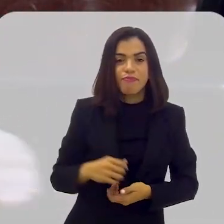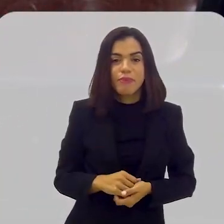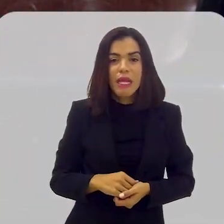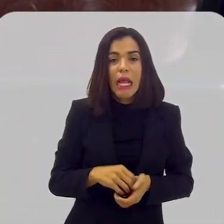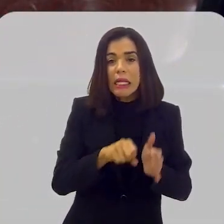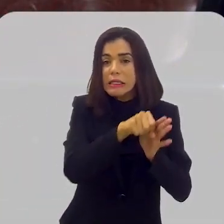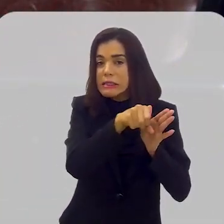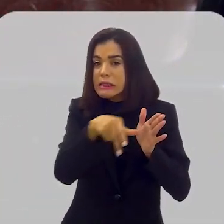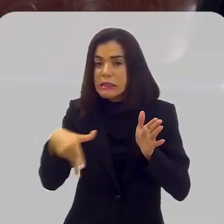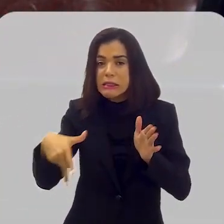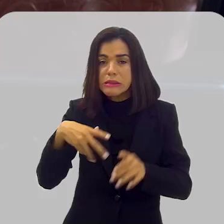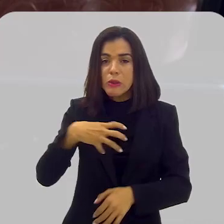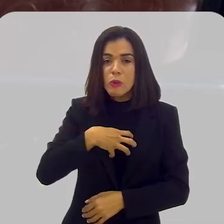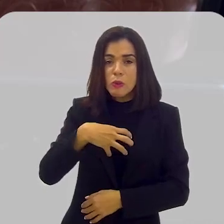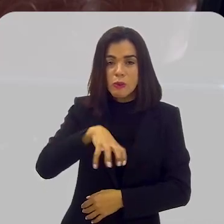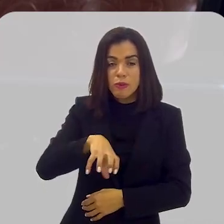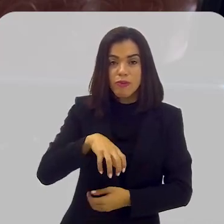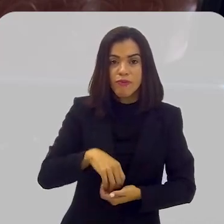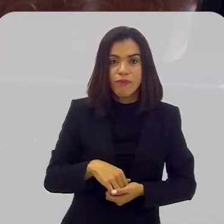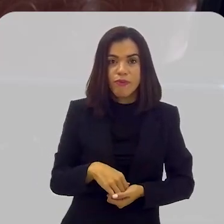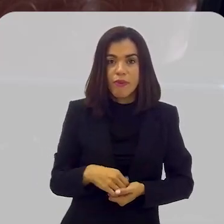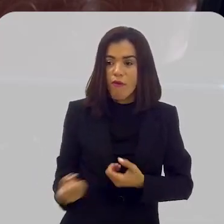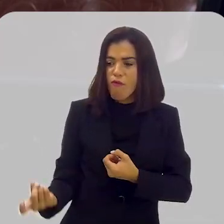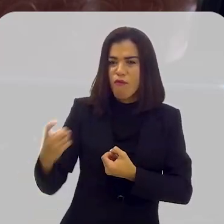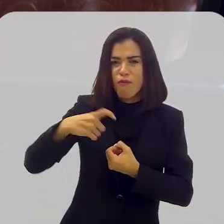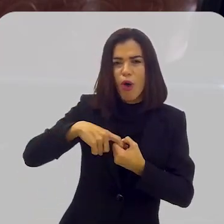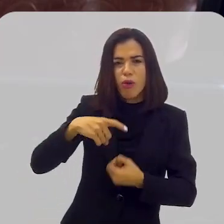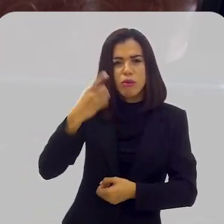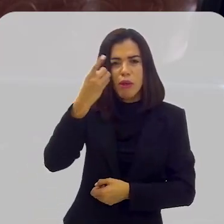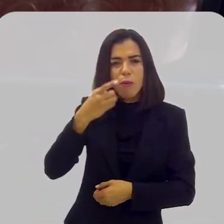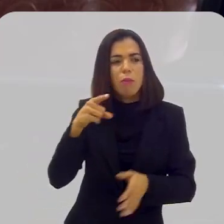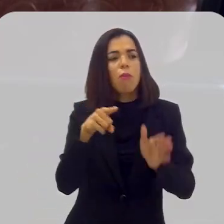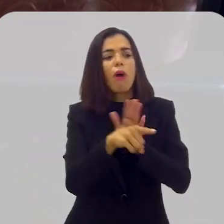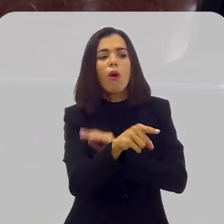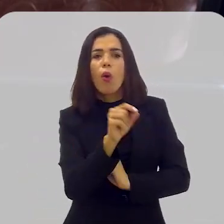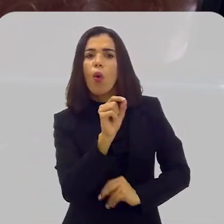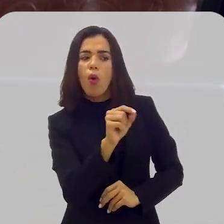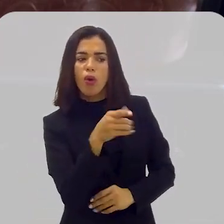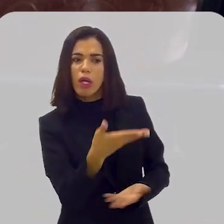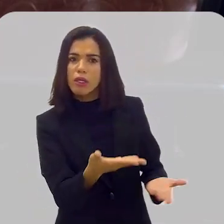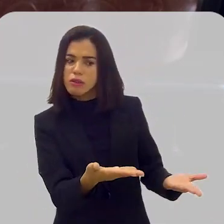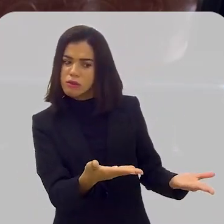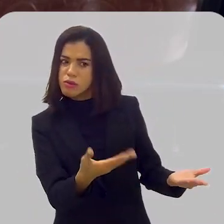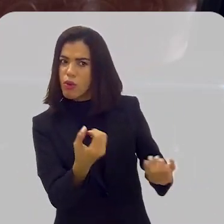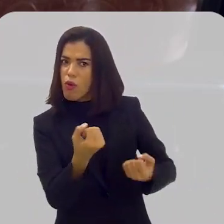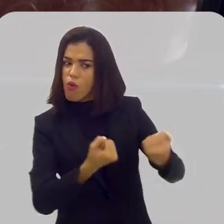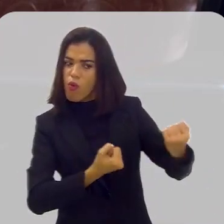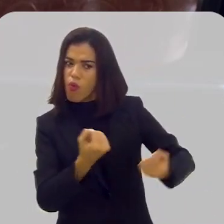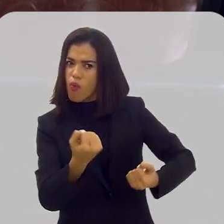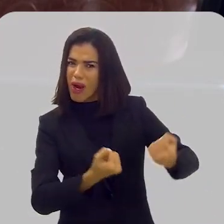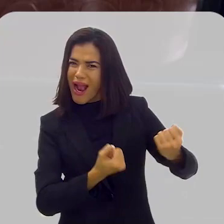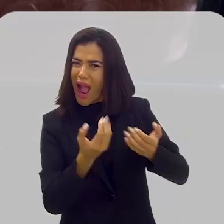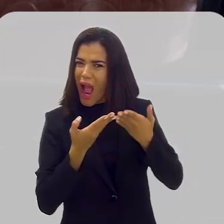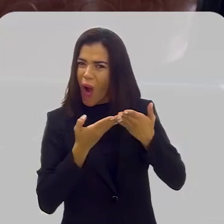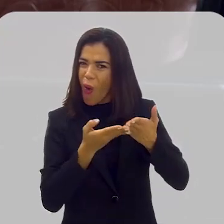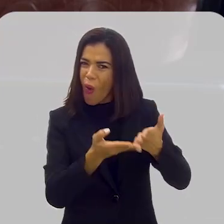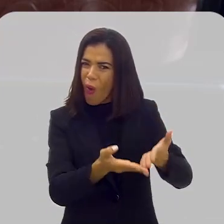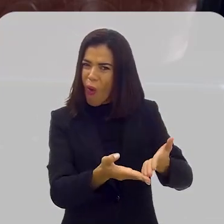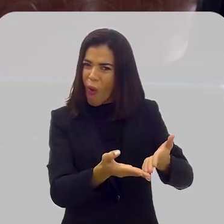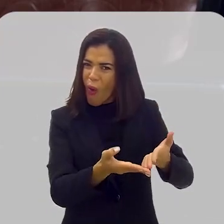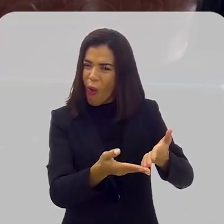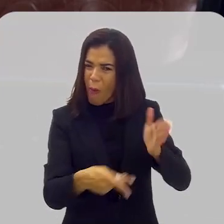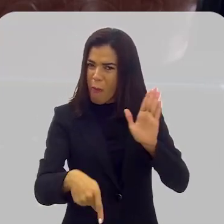desembarcou em Salvador, e, na volta, os deputados perguntaram afinal, o que é isso? Embarcar um